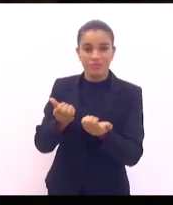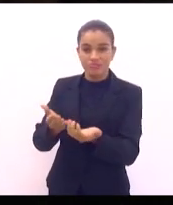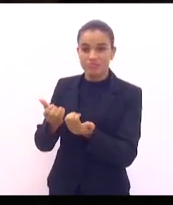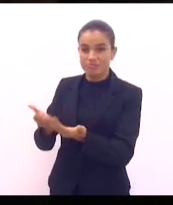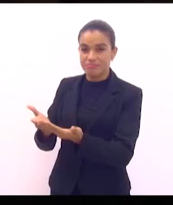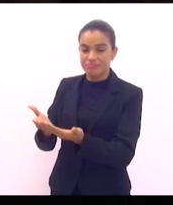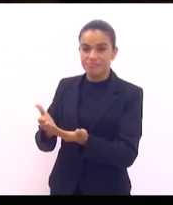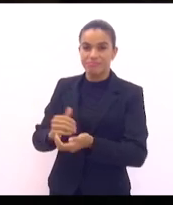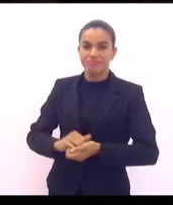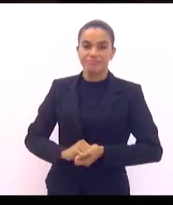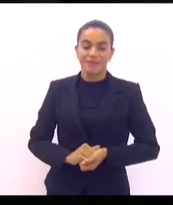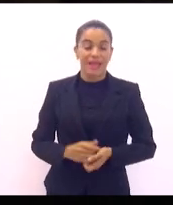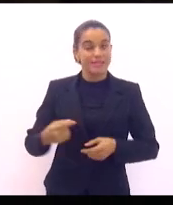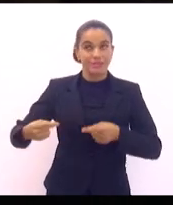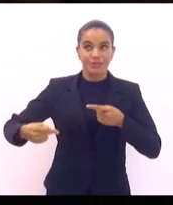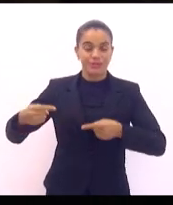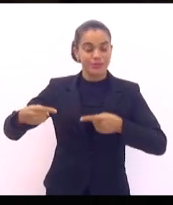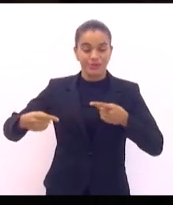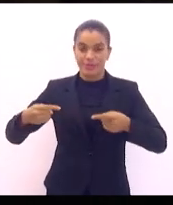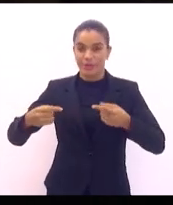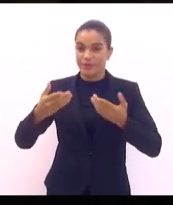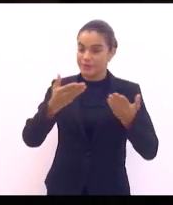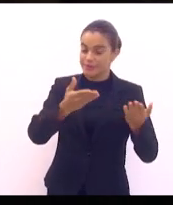em discussão você e o Atila.